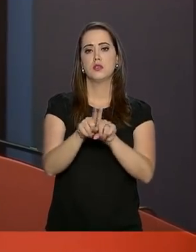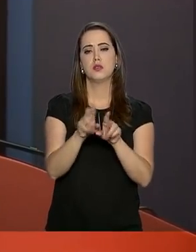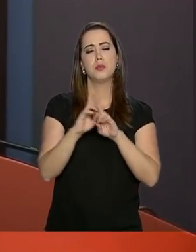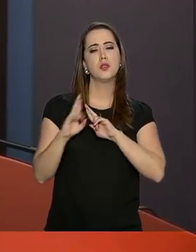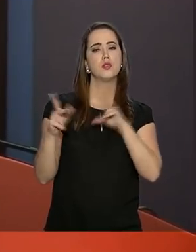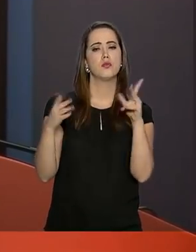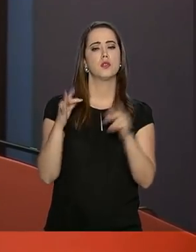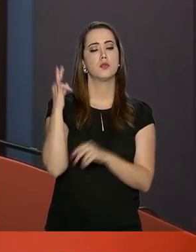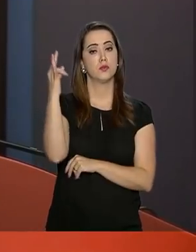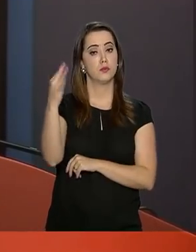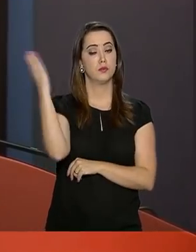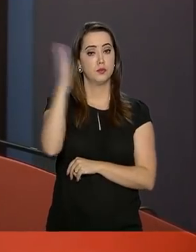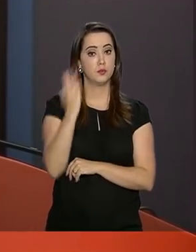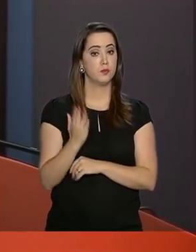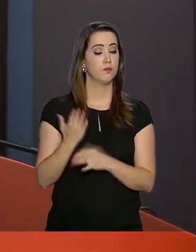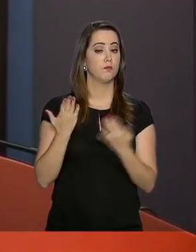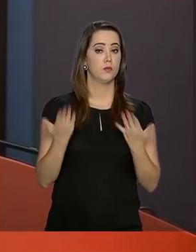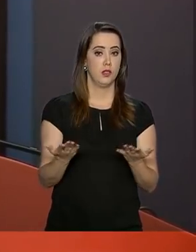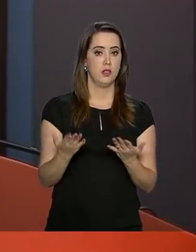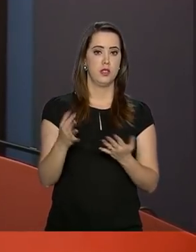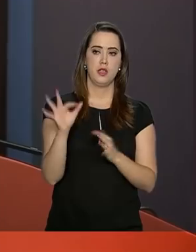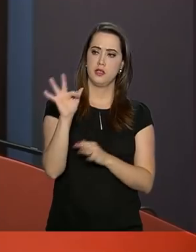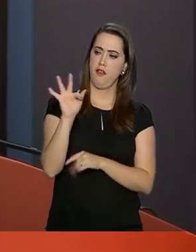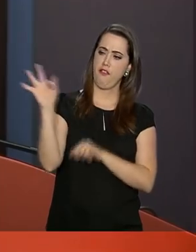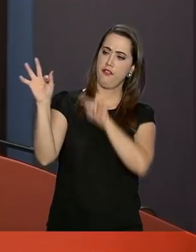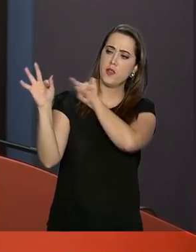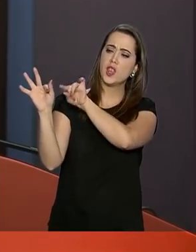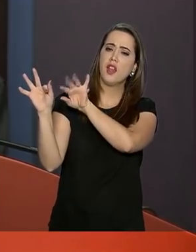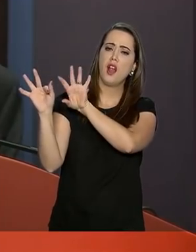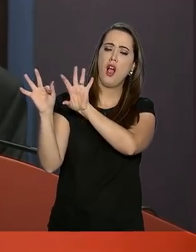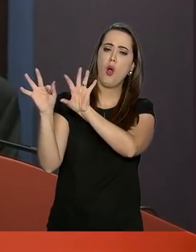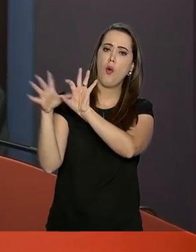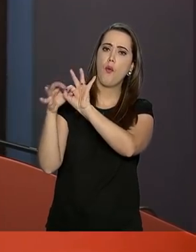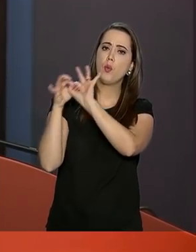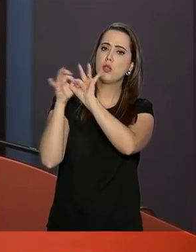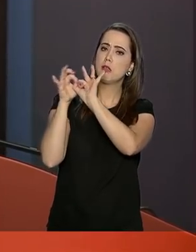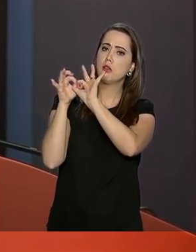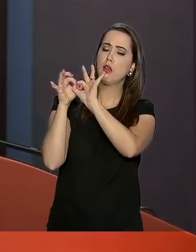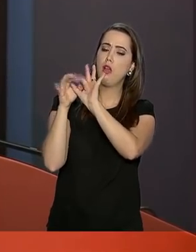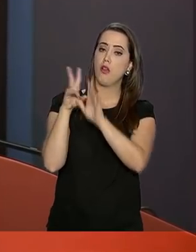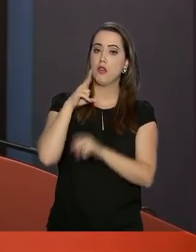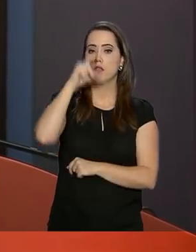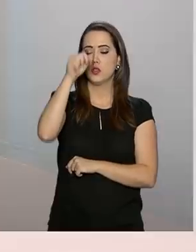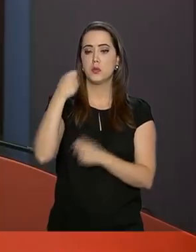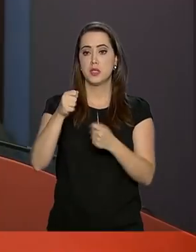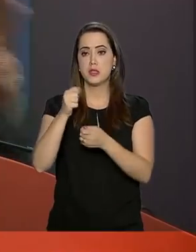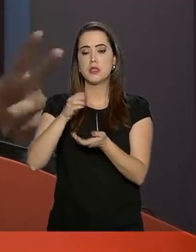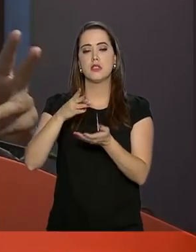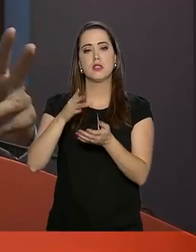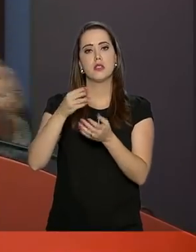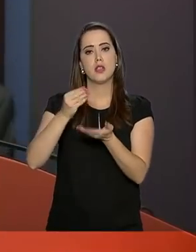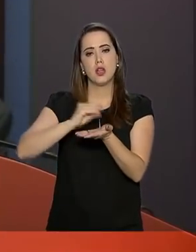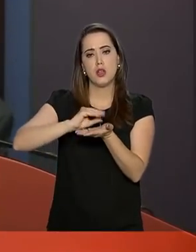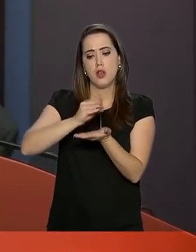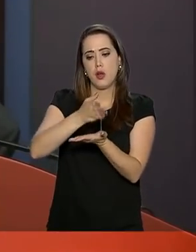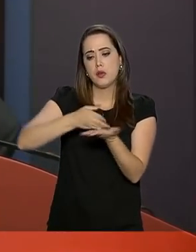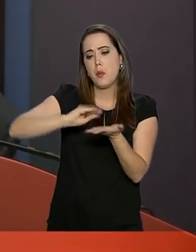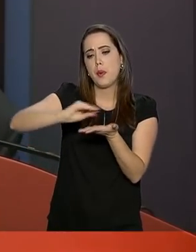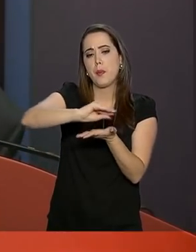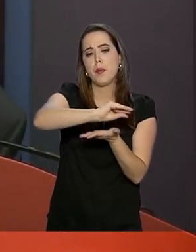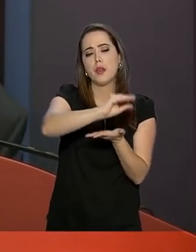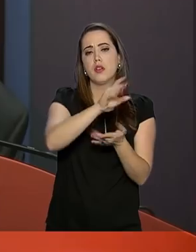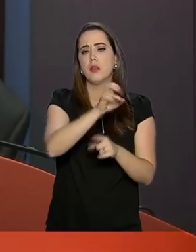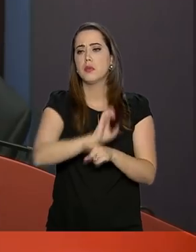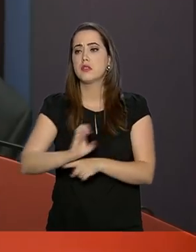diferente do futuro do Brasil, que é essa federação que nós queremos fortalecer. O dinheiro tem que ir para estados e municípios, vamos abrir economia, mas primeiro vamos